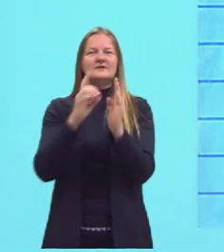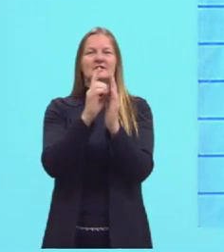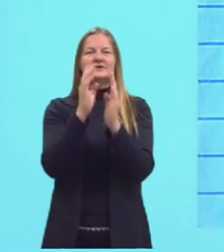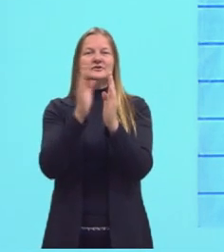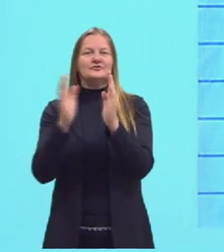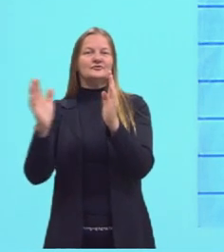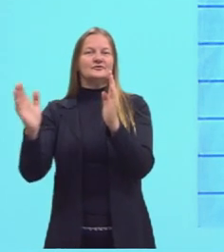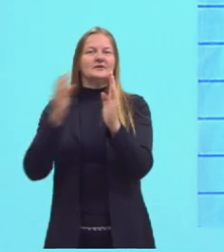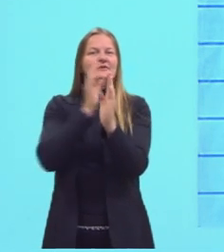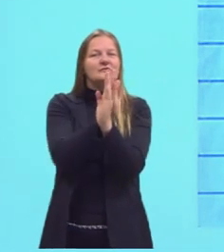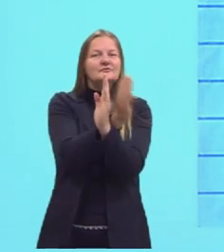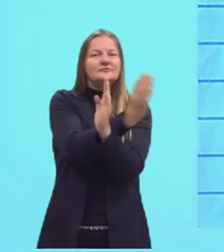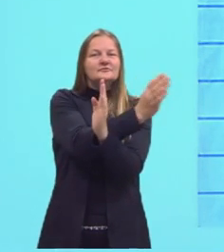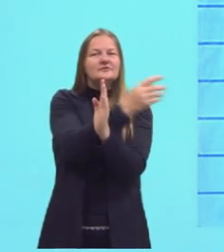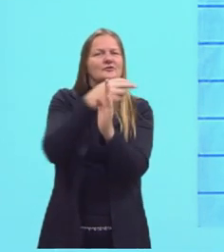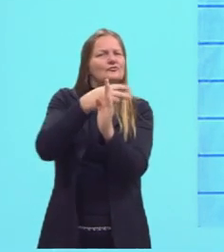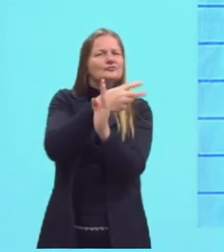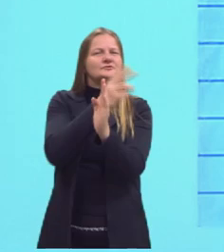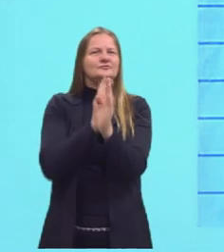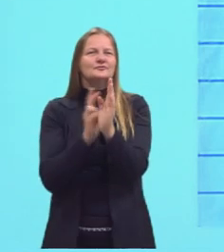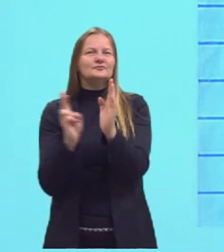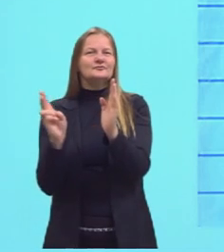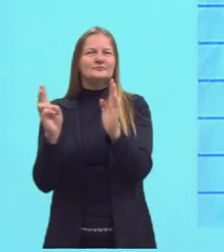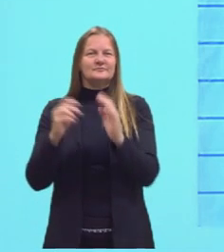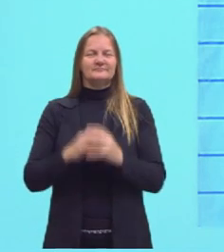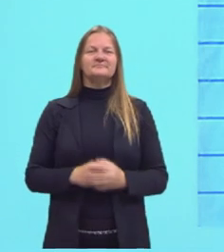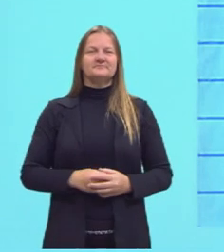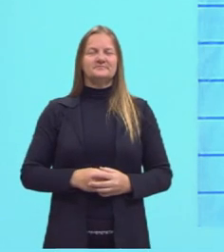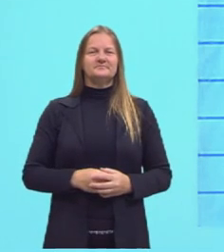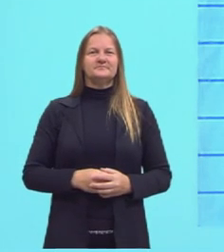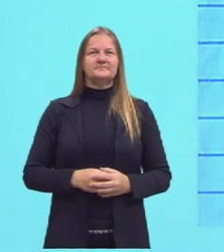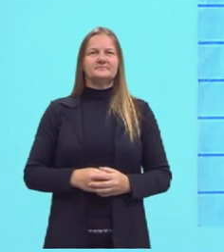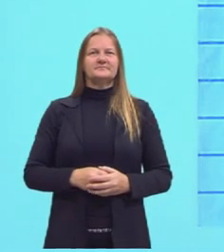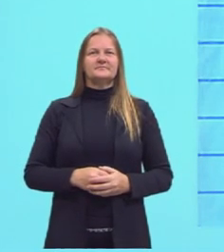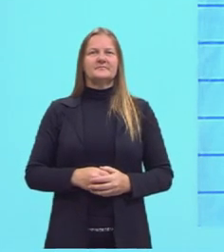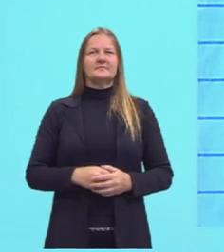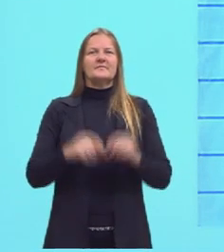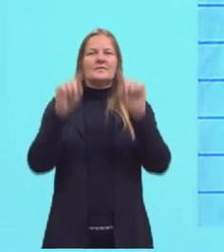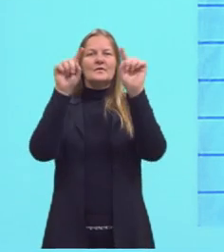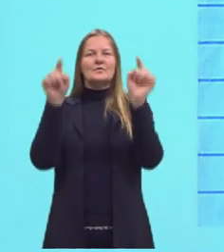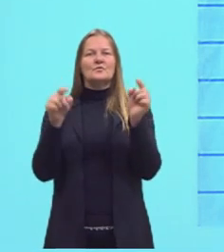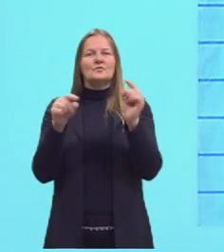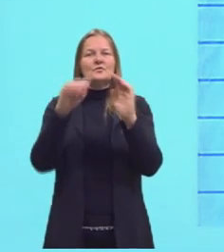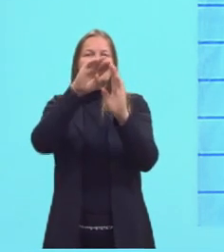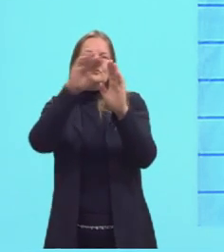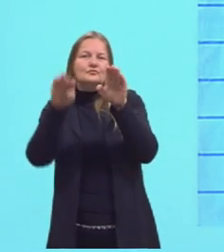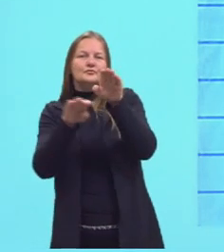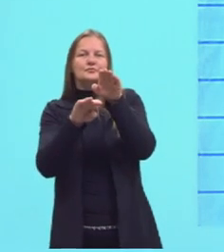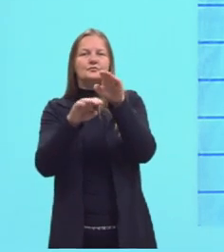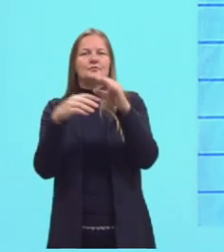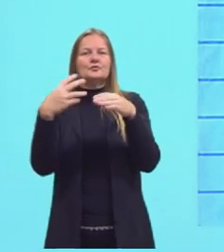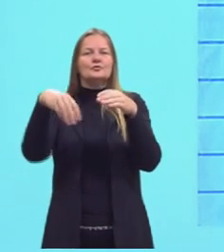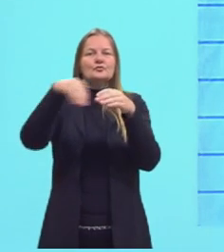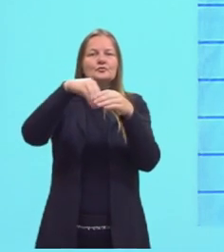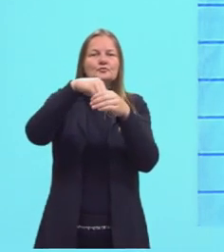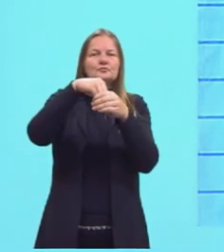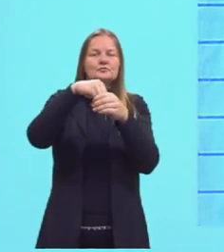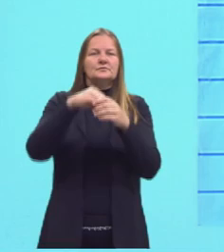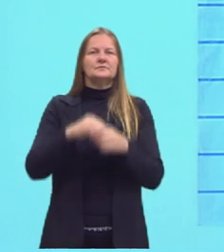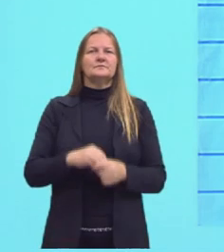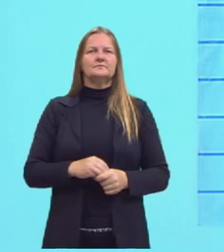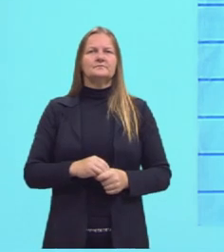lado direito, quanto para o lado esquerdo. Aqui do ladinho nós temos os subconjuntos. Então nós temos